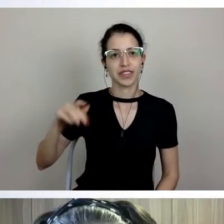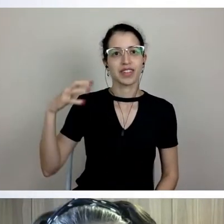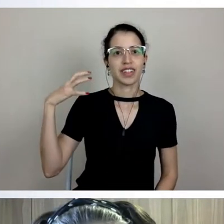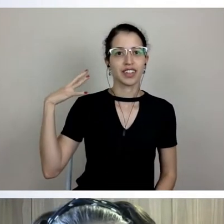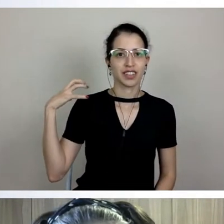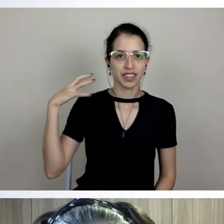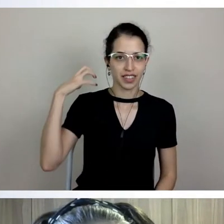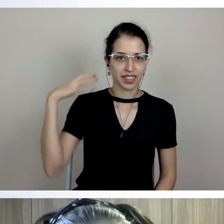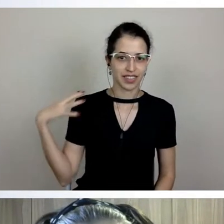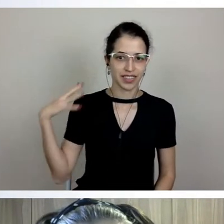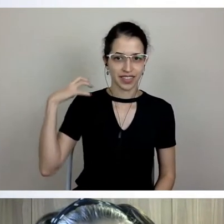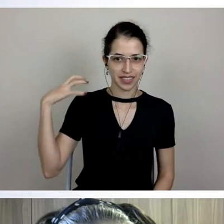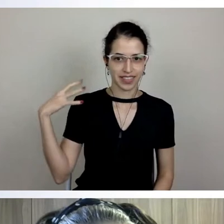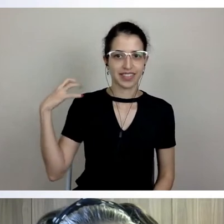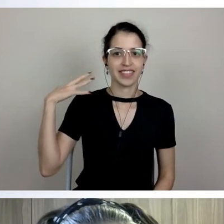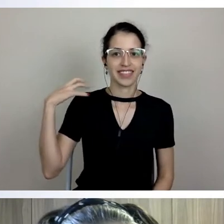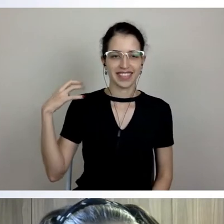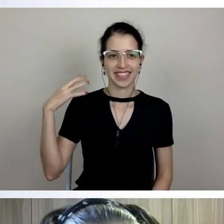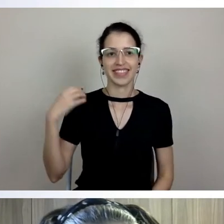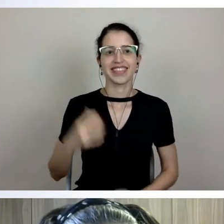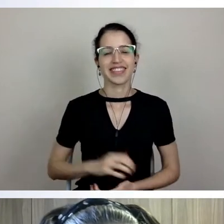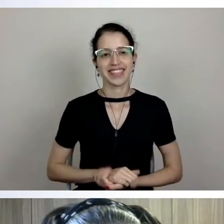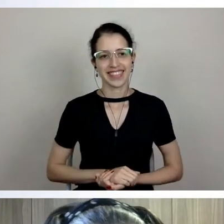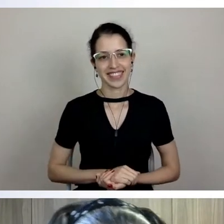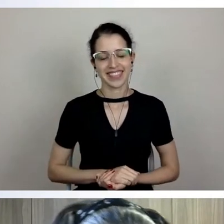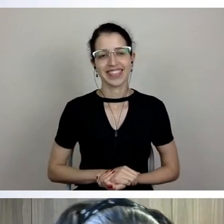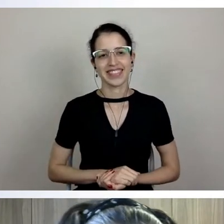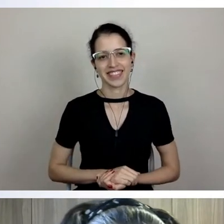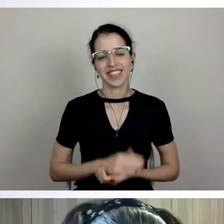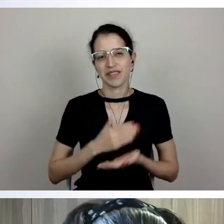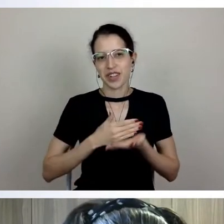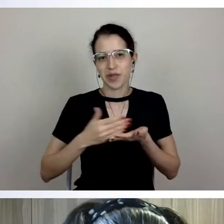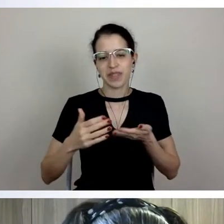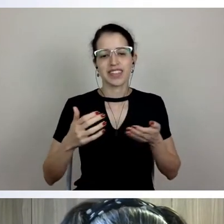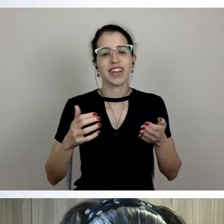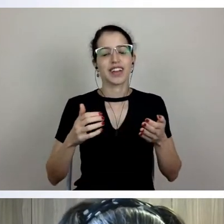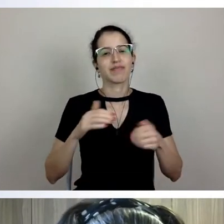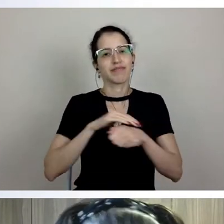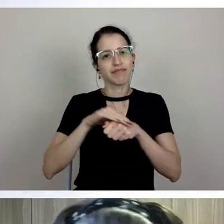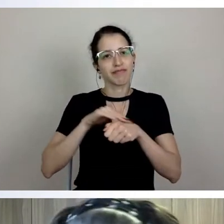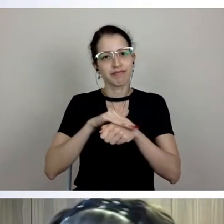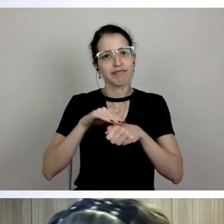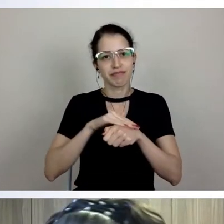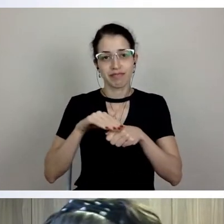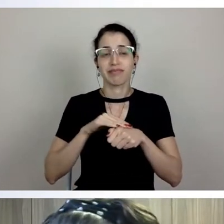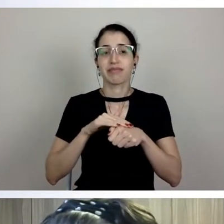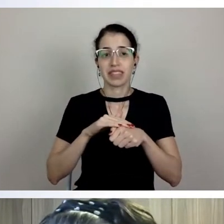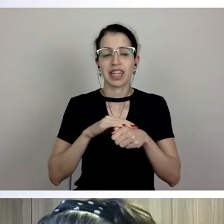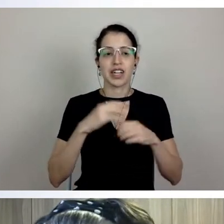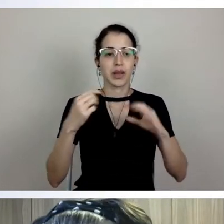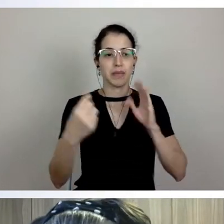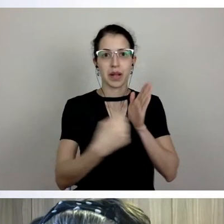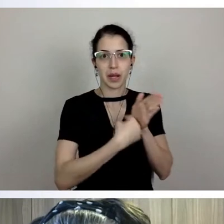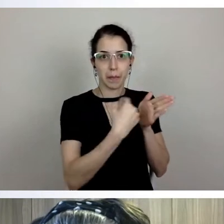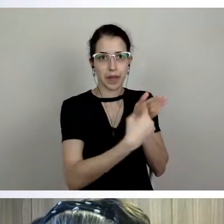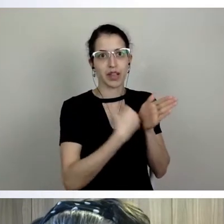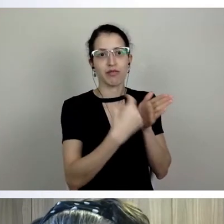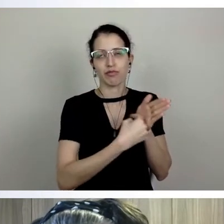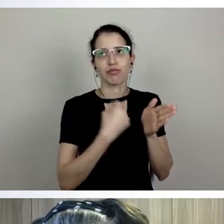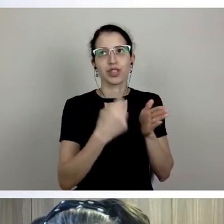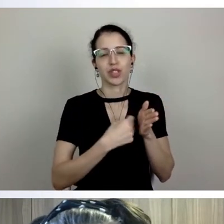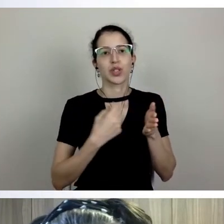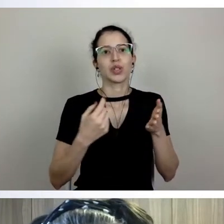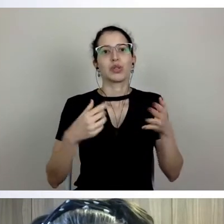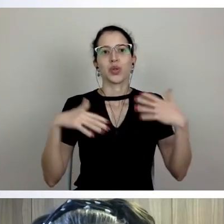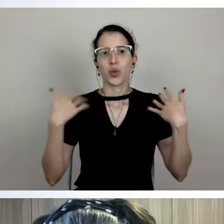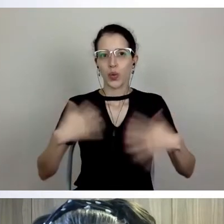para a gente começar a comentar, como eu disse, foi um conjunto grande de questões que nós recebemos, a gente